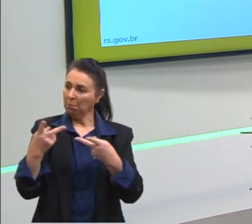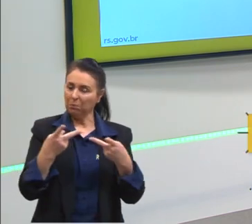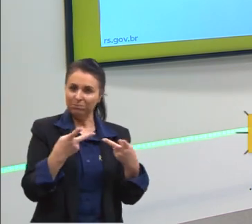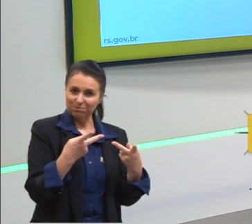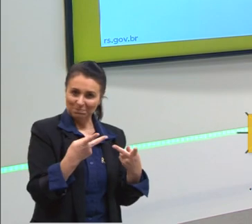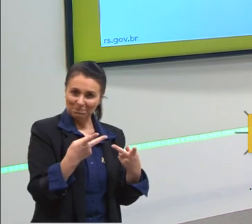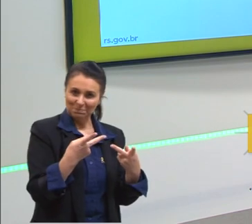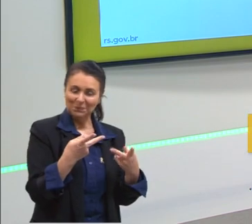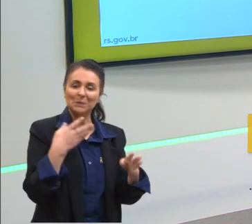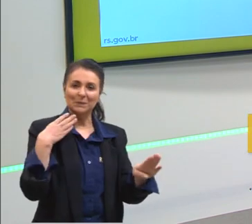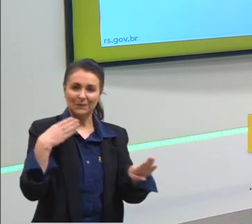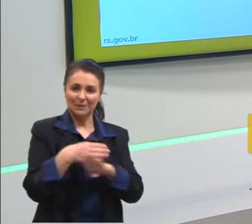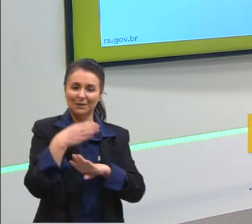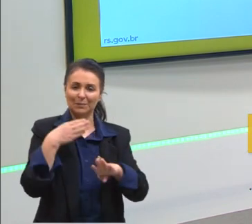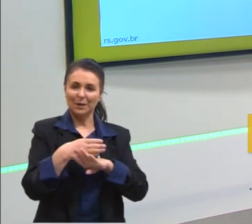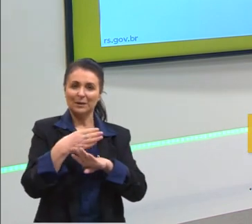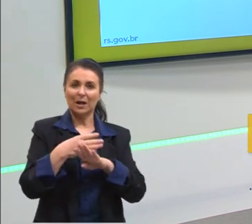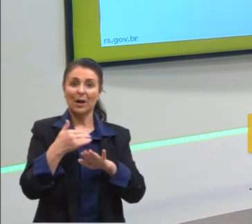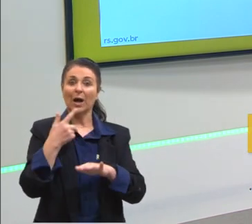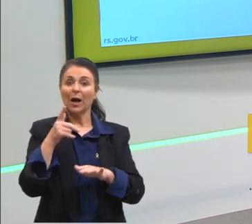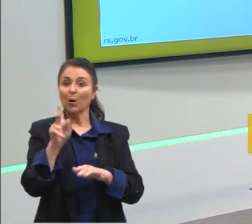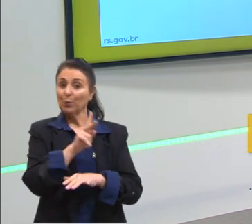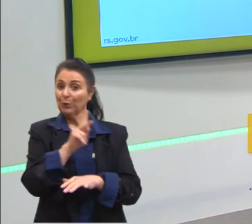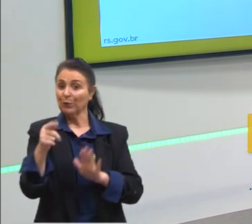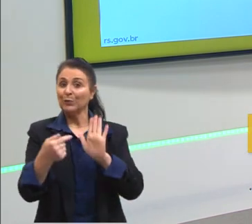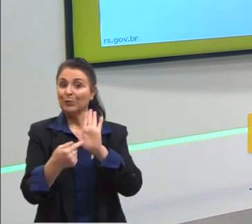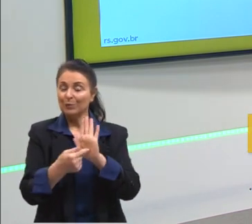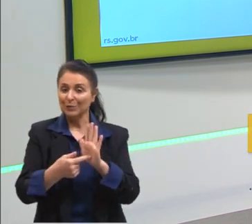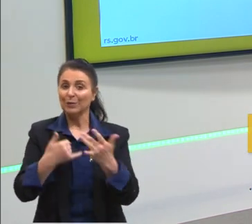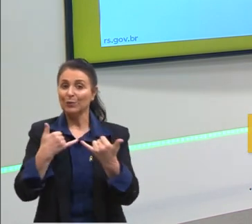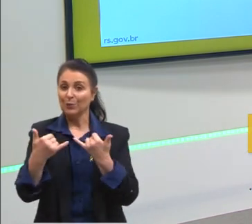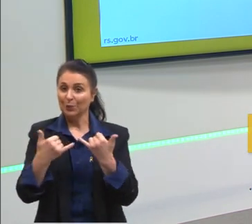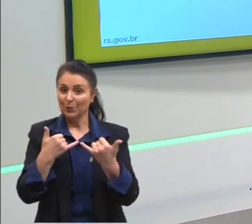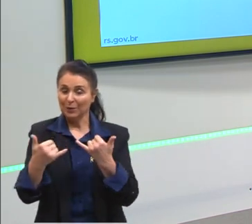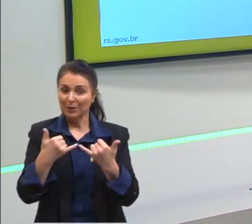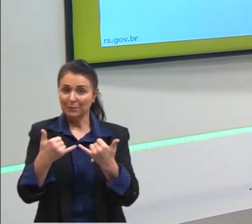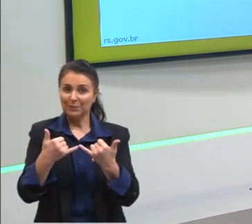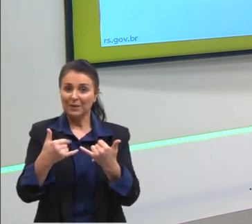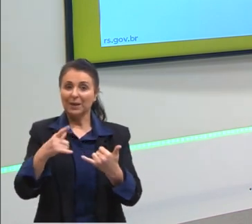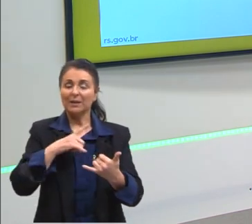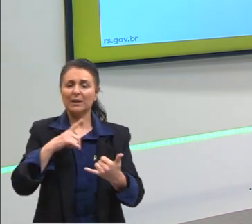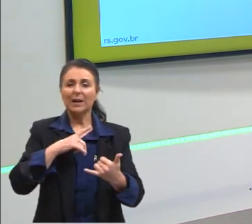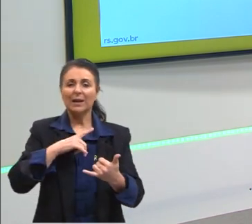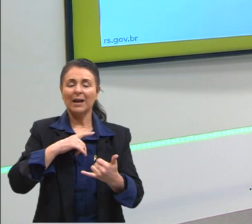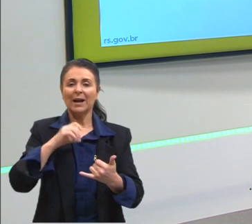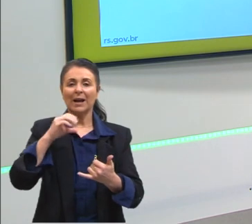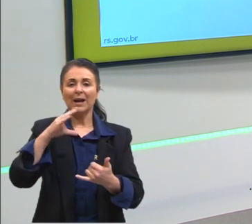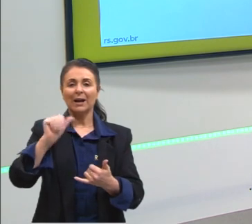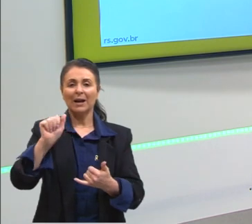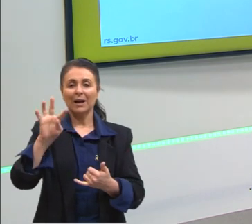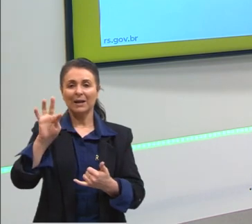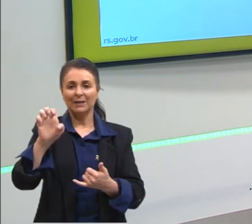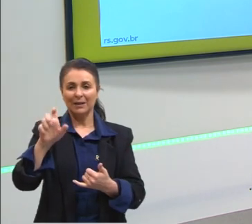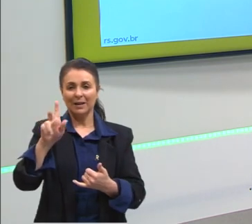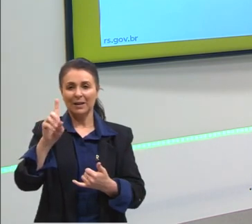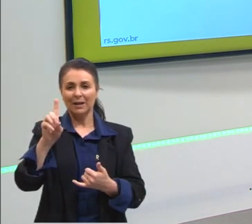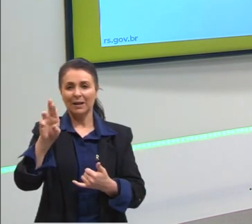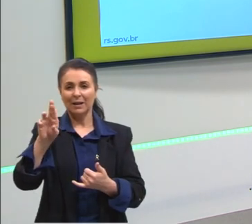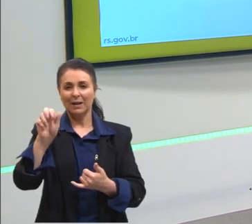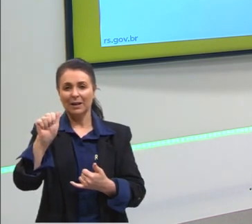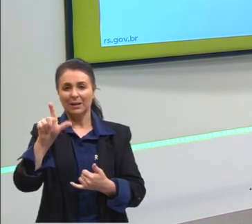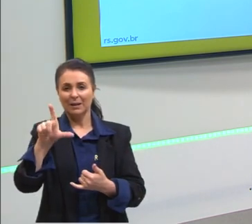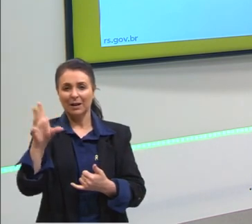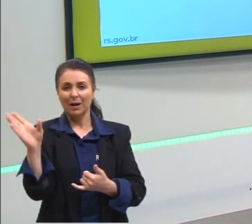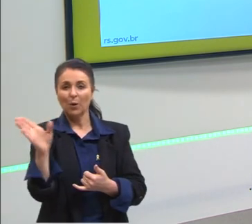exemplo de uma construção de uma catedral, a Catedral de Sé, aqui de São Paulo, aqui no Brasil, nessa arquitetura